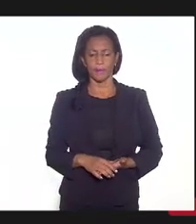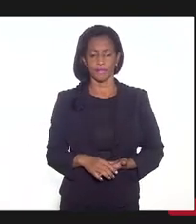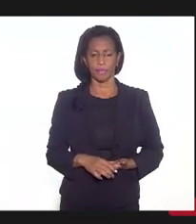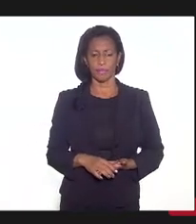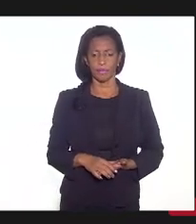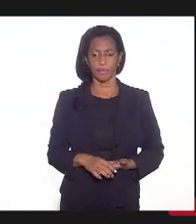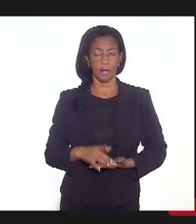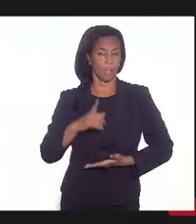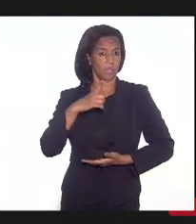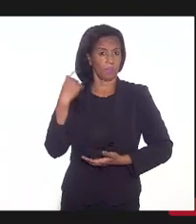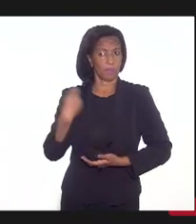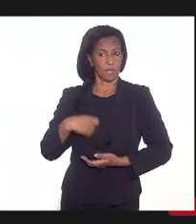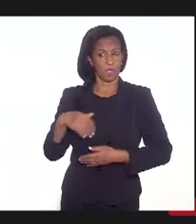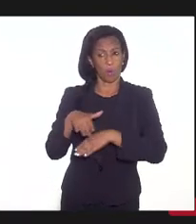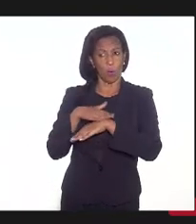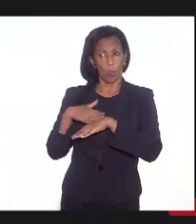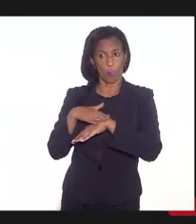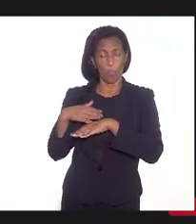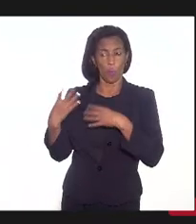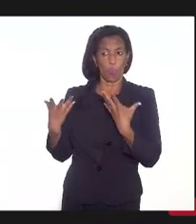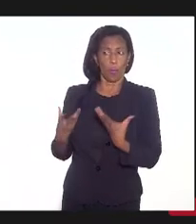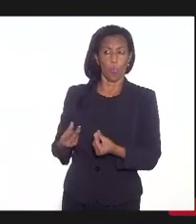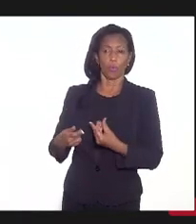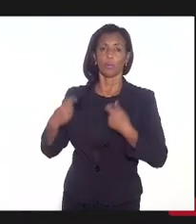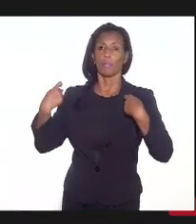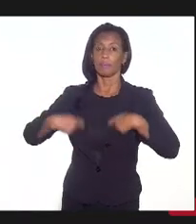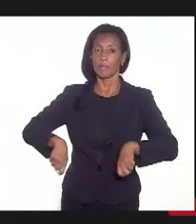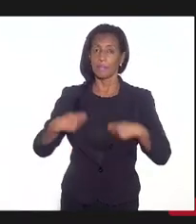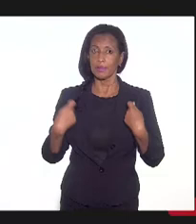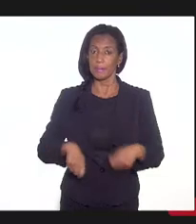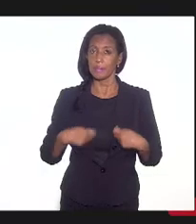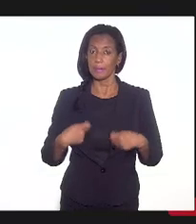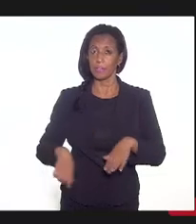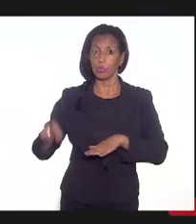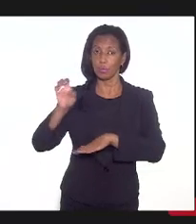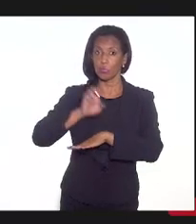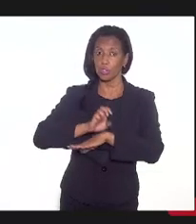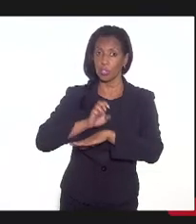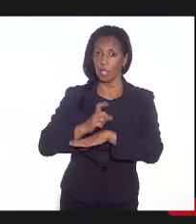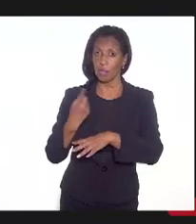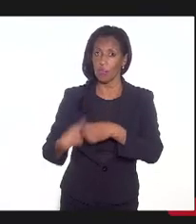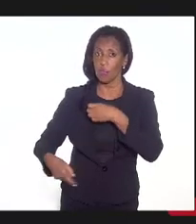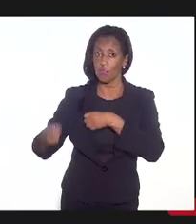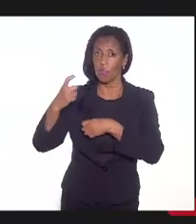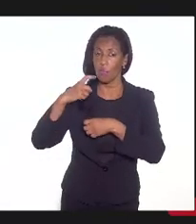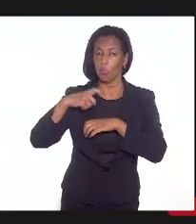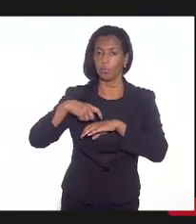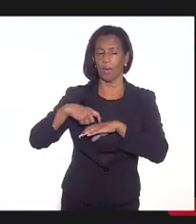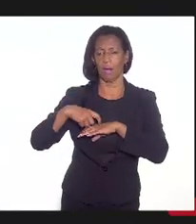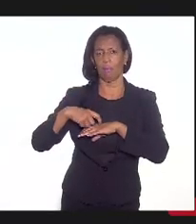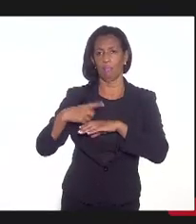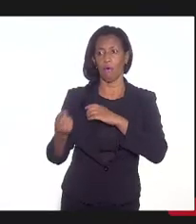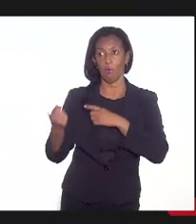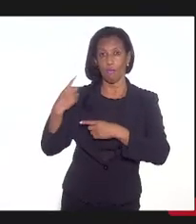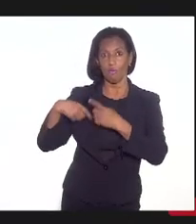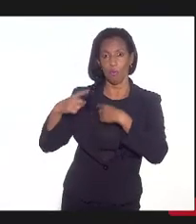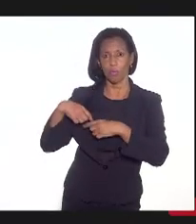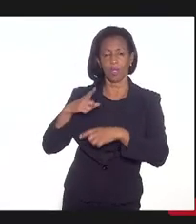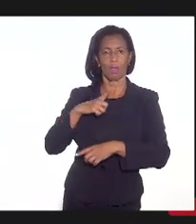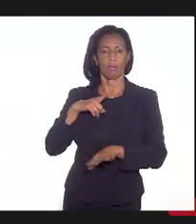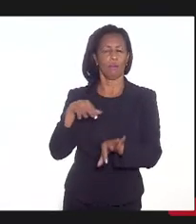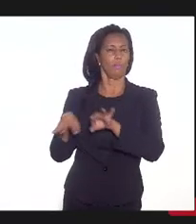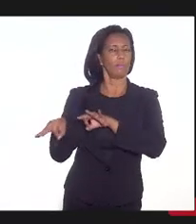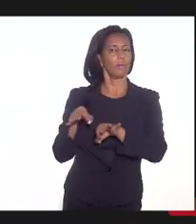A gente tem conversado muito sobre a questão da necessidade do Estado voltar a ter um planejamento. Muitas